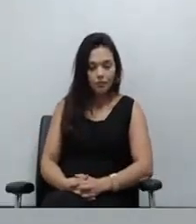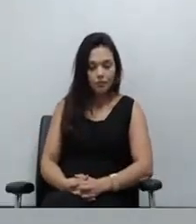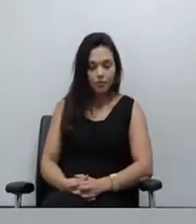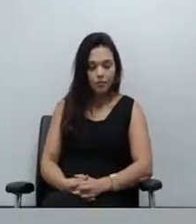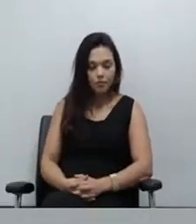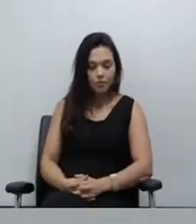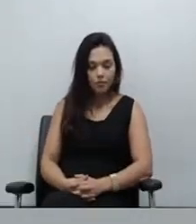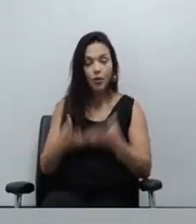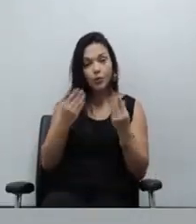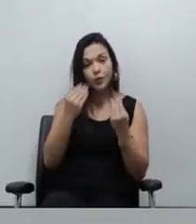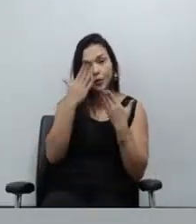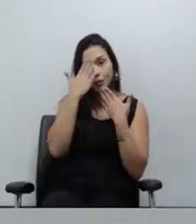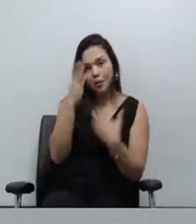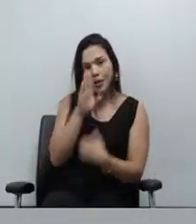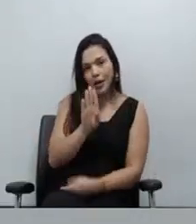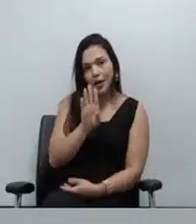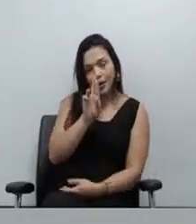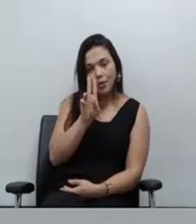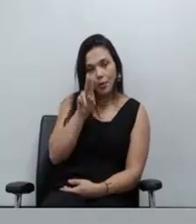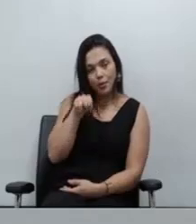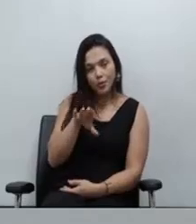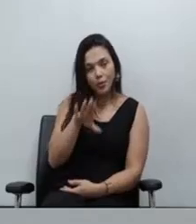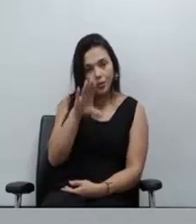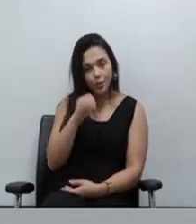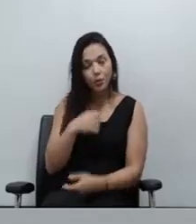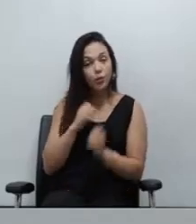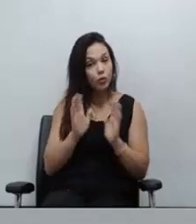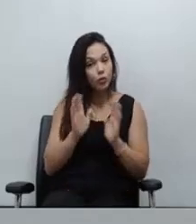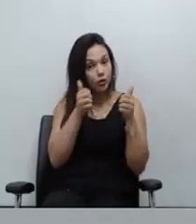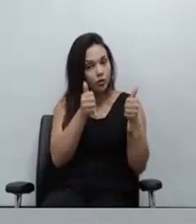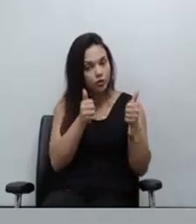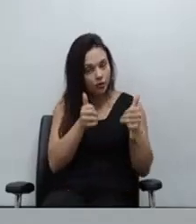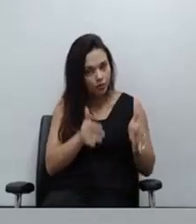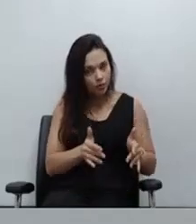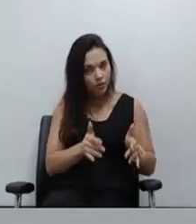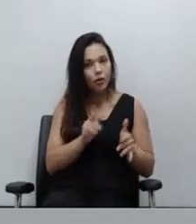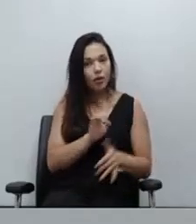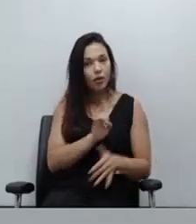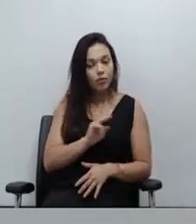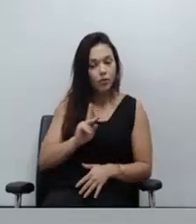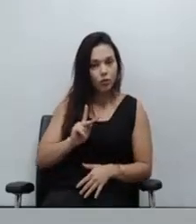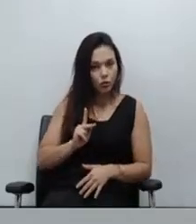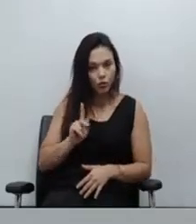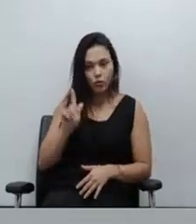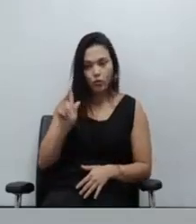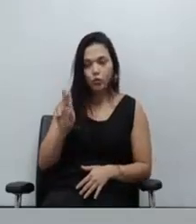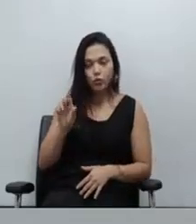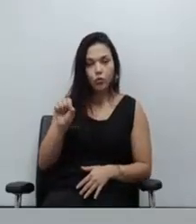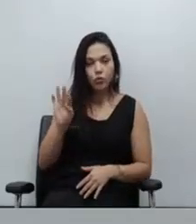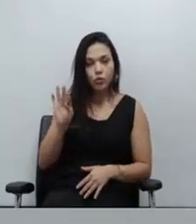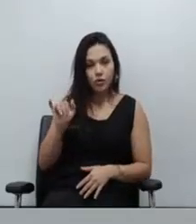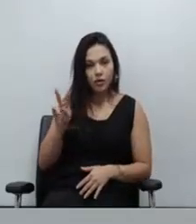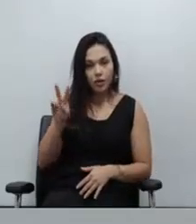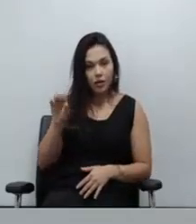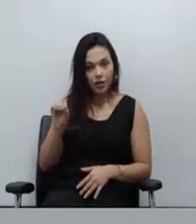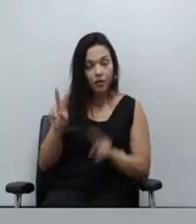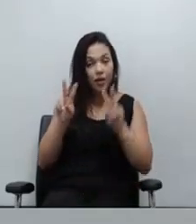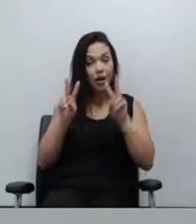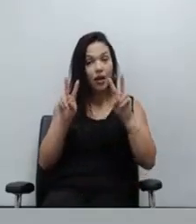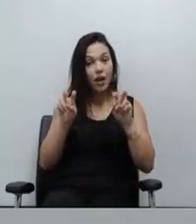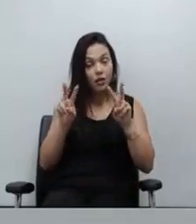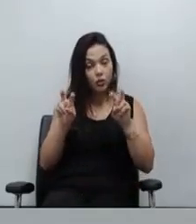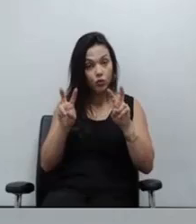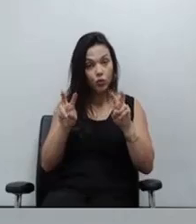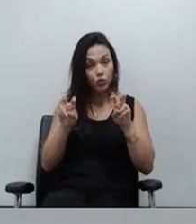Obrigada, Bruno. Como já disse a respeito da fala do defensor público Gustavo Samuel, esse assunto